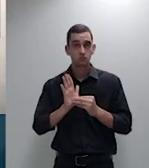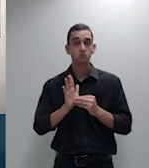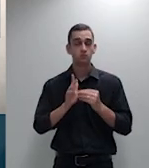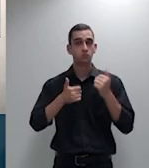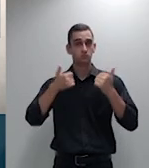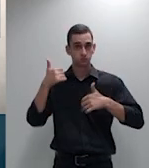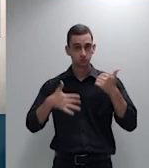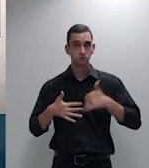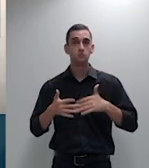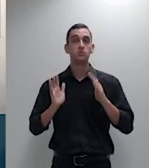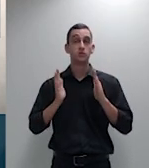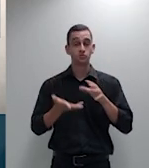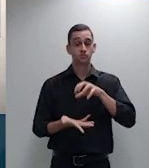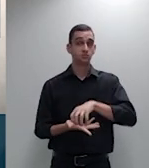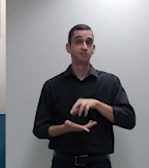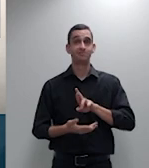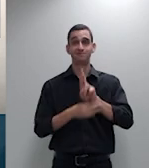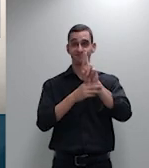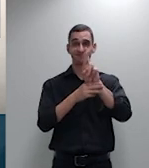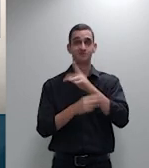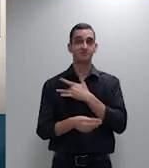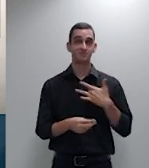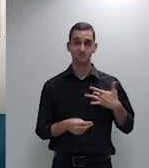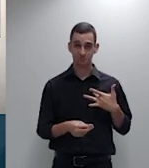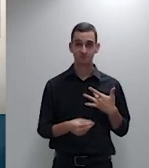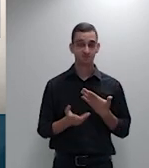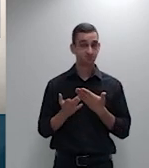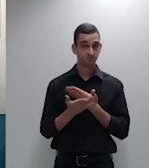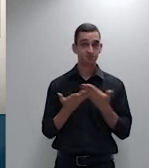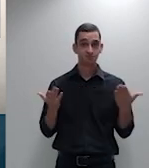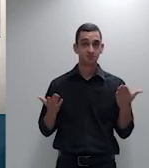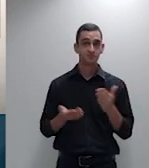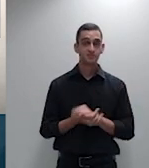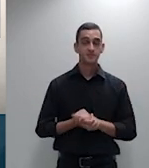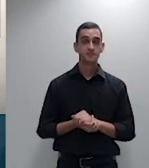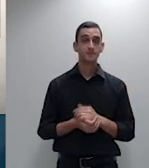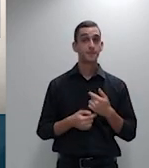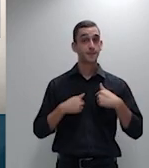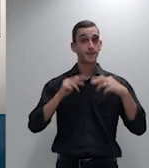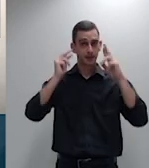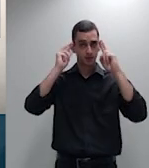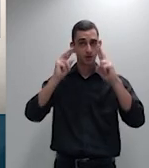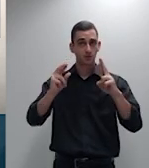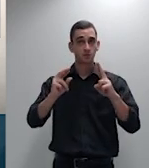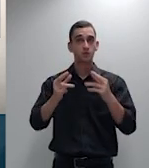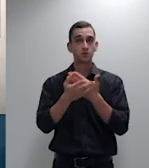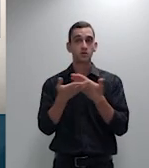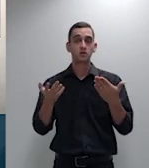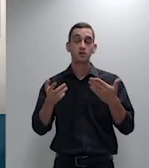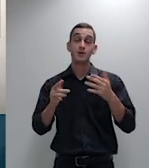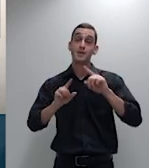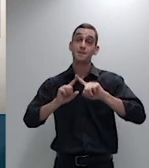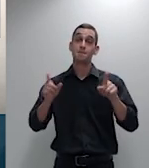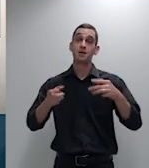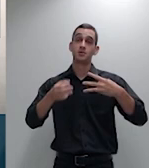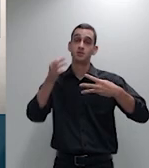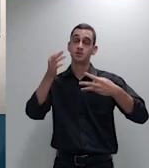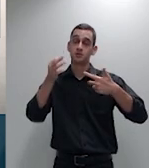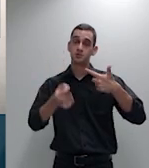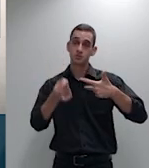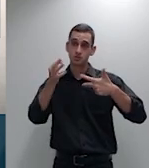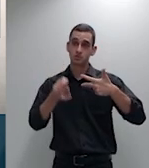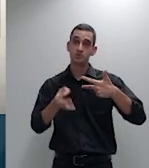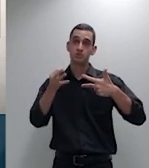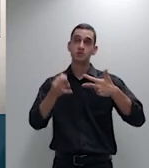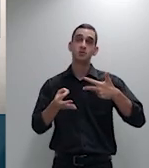então com todo respeito é por isso que o judiciário eminente ministro Fátima Nancy Andrigue na